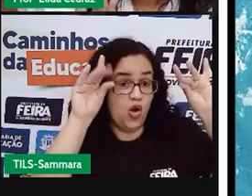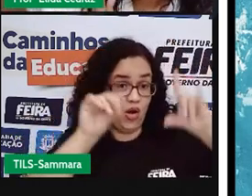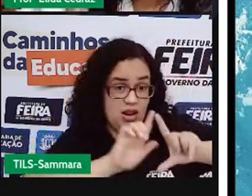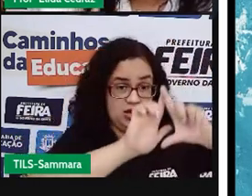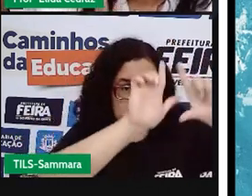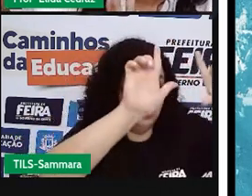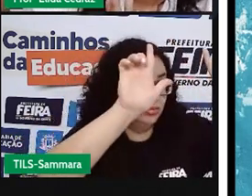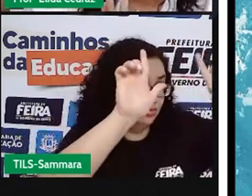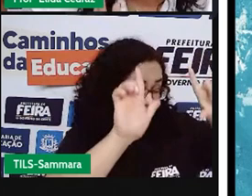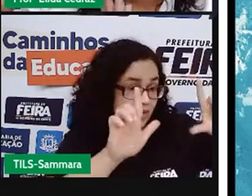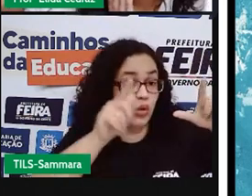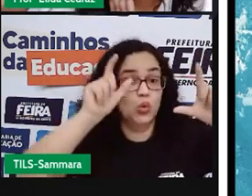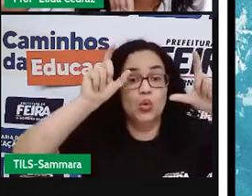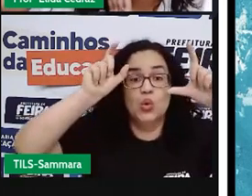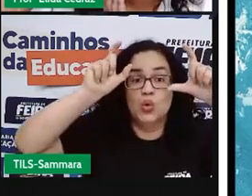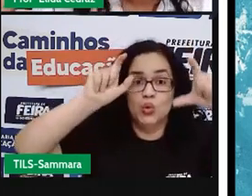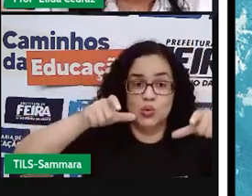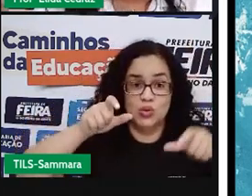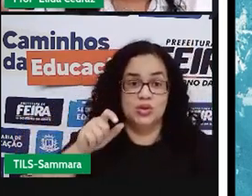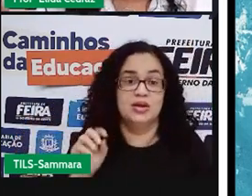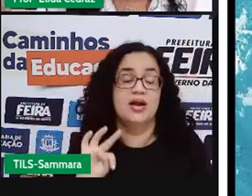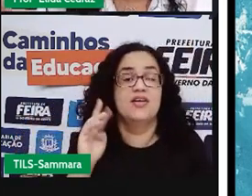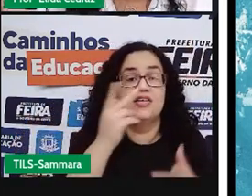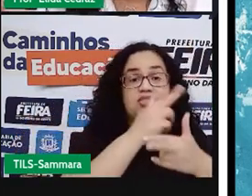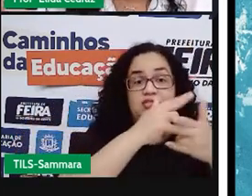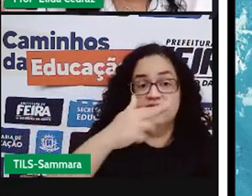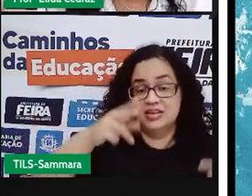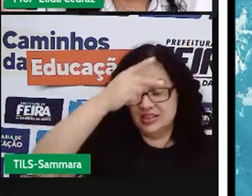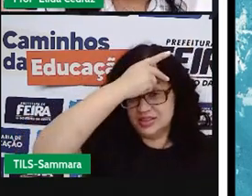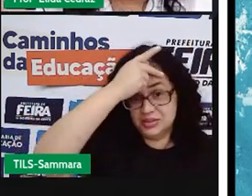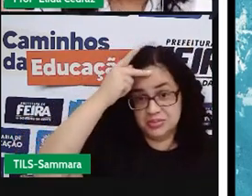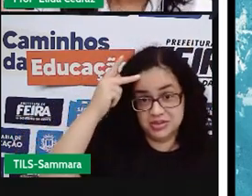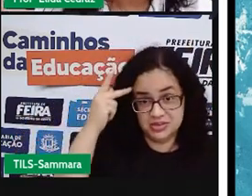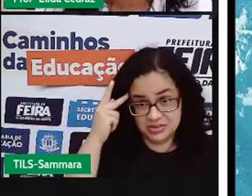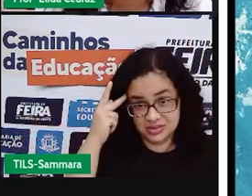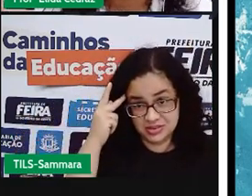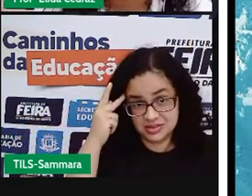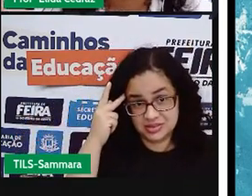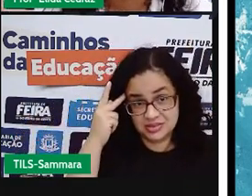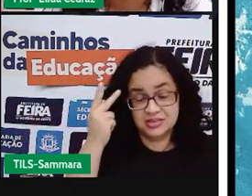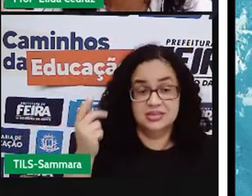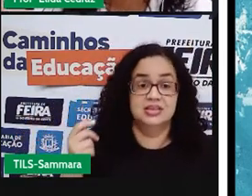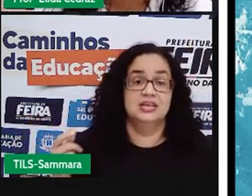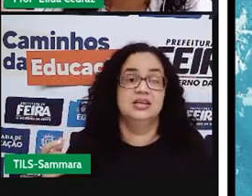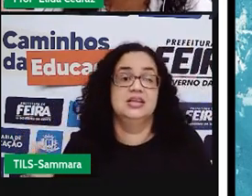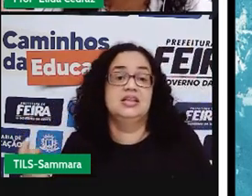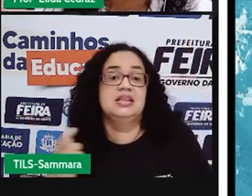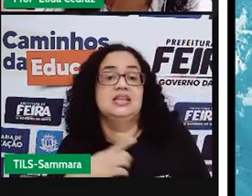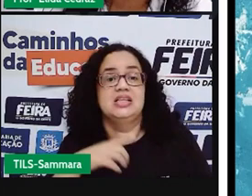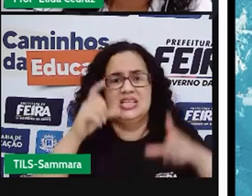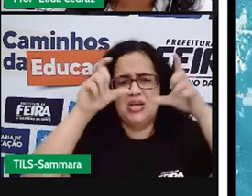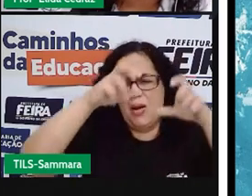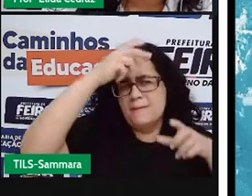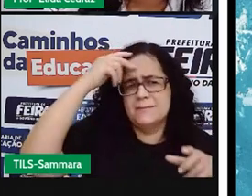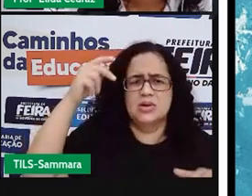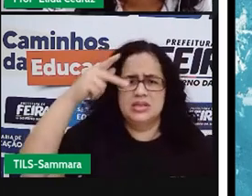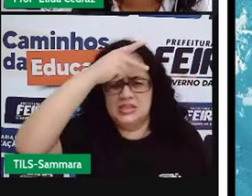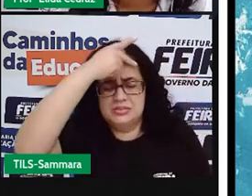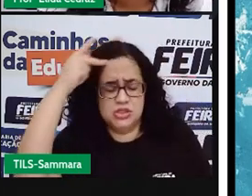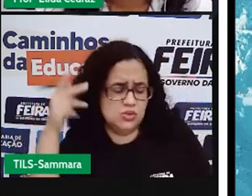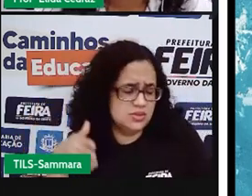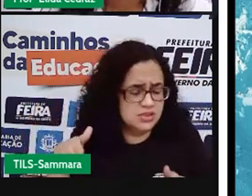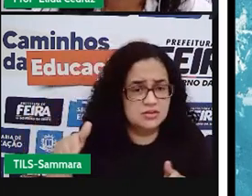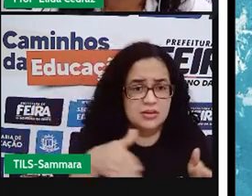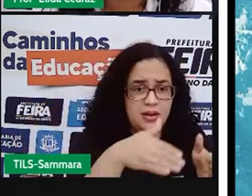num lugar onde muitas pessoas transitam. Nunca é colocado num lugar onde poucas pessoas vão